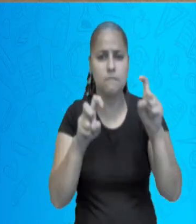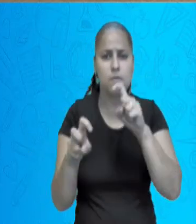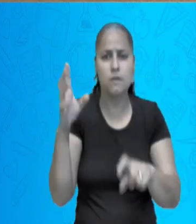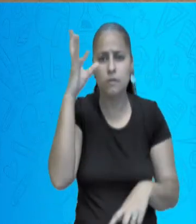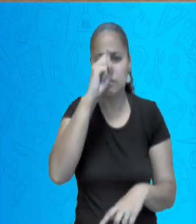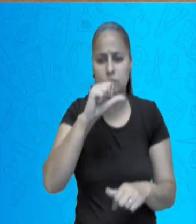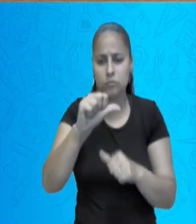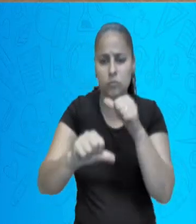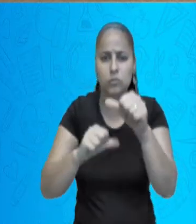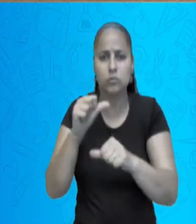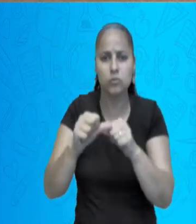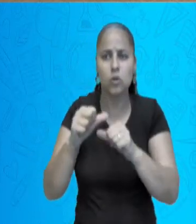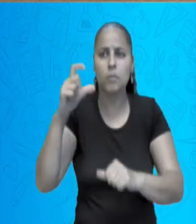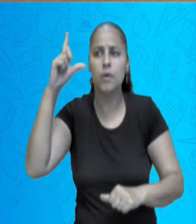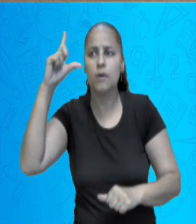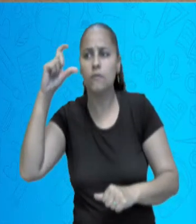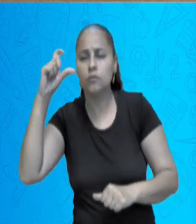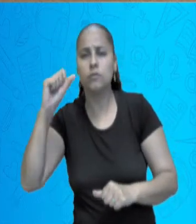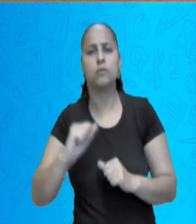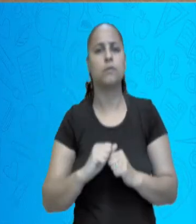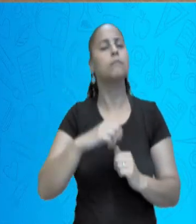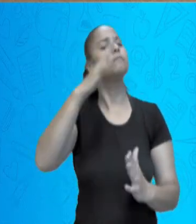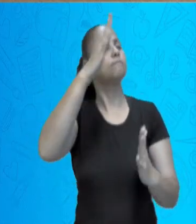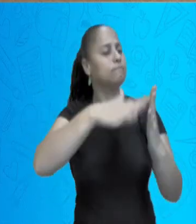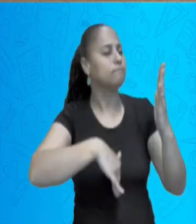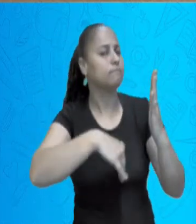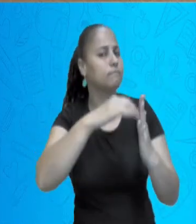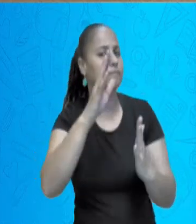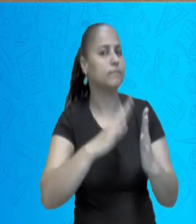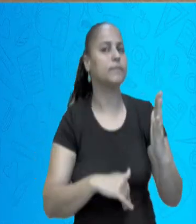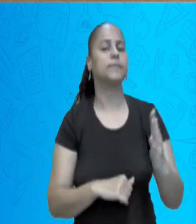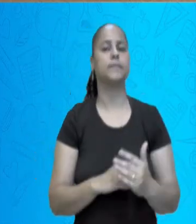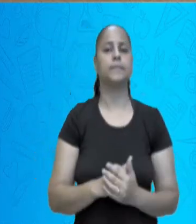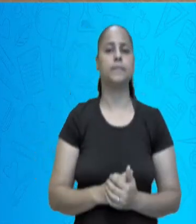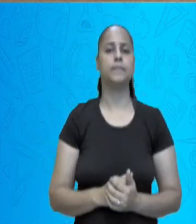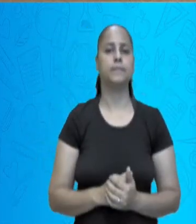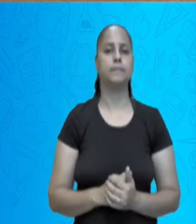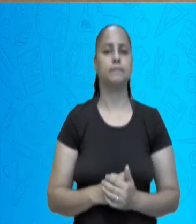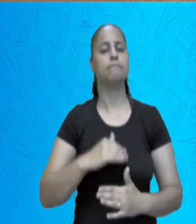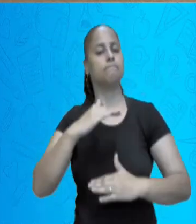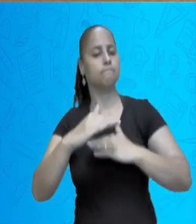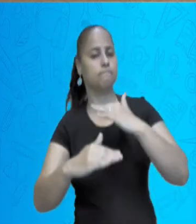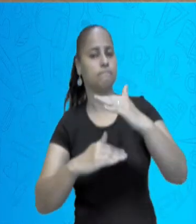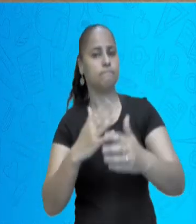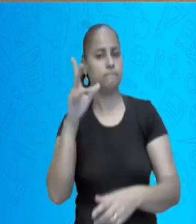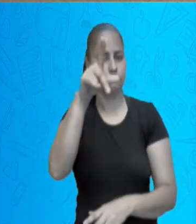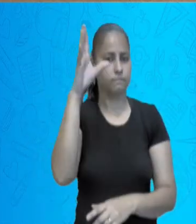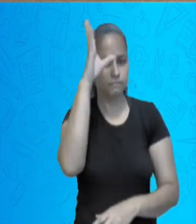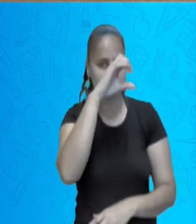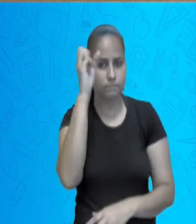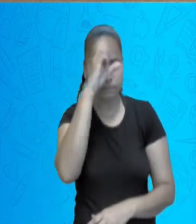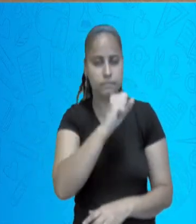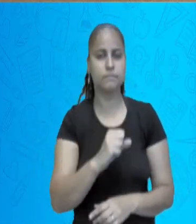a fotografia em arte. Voltando e recapitulando, só lembrando que a